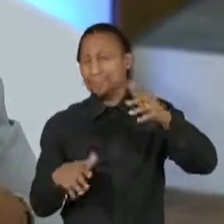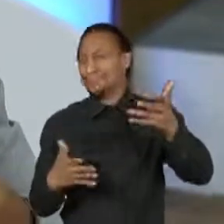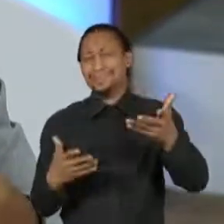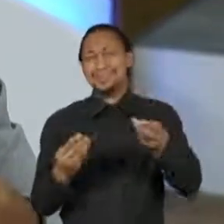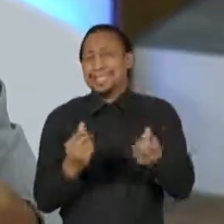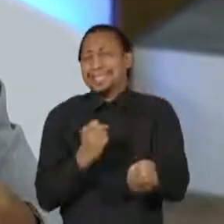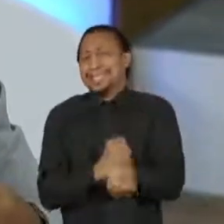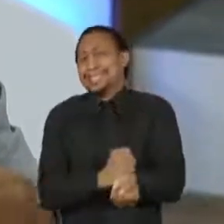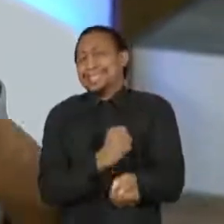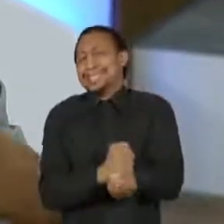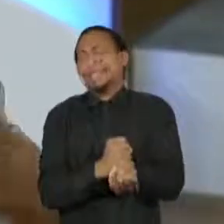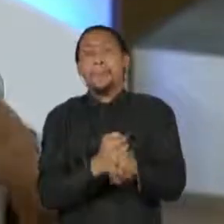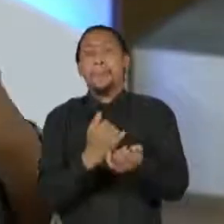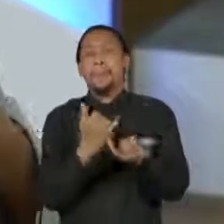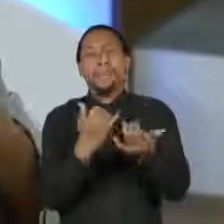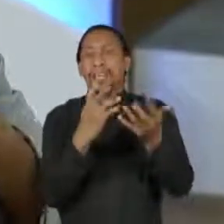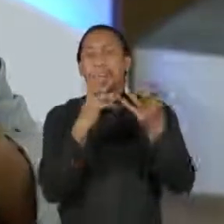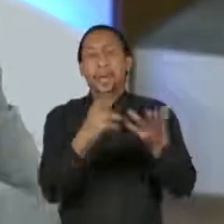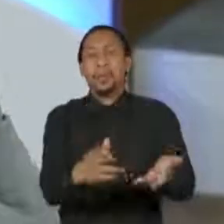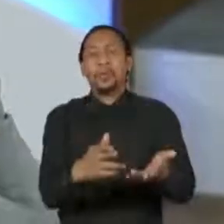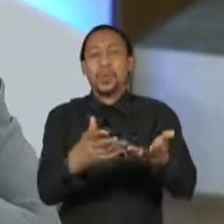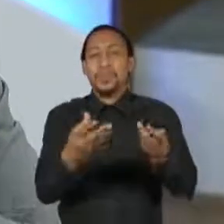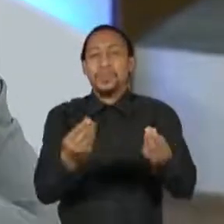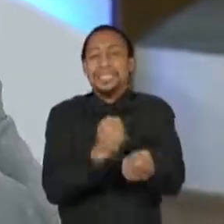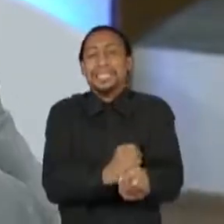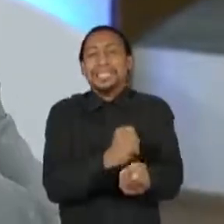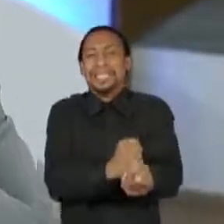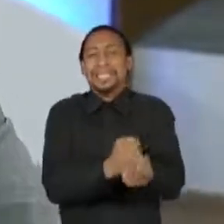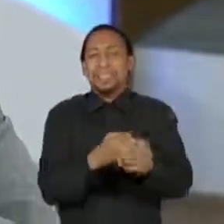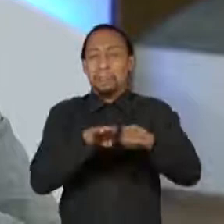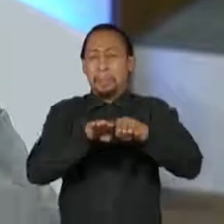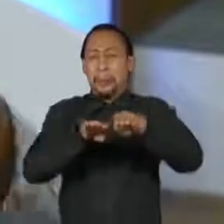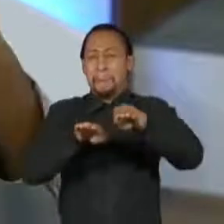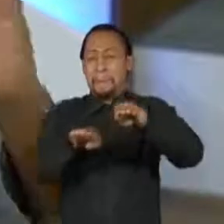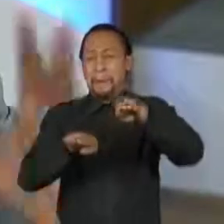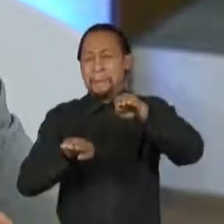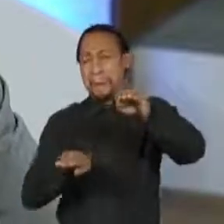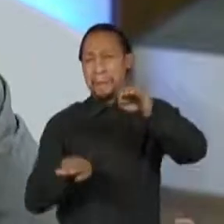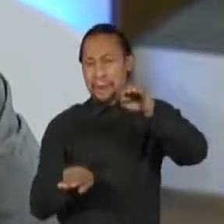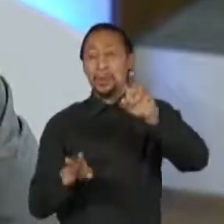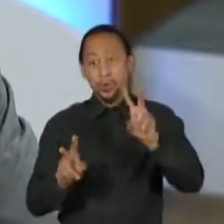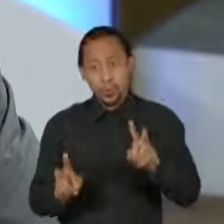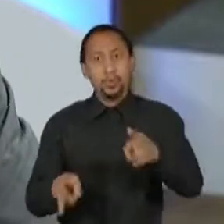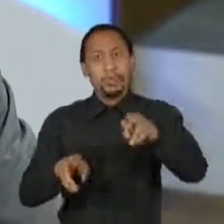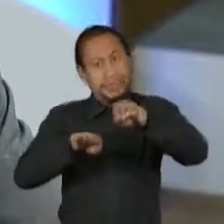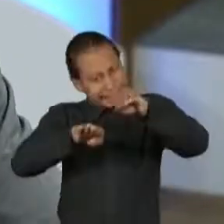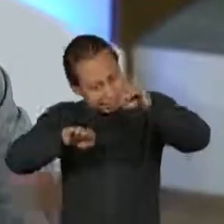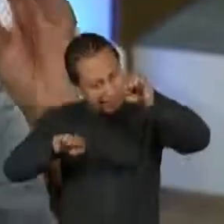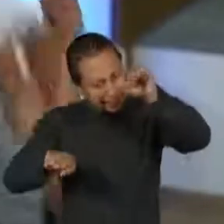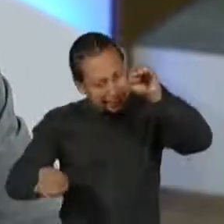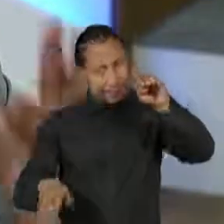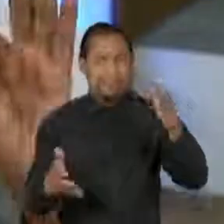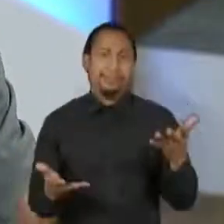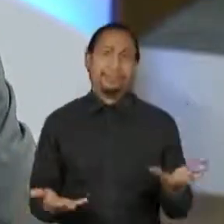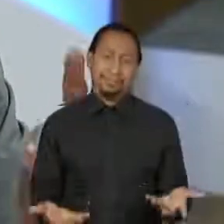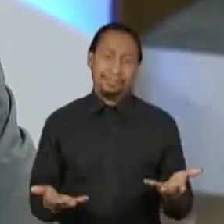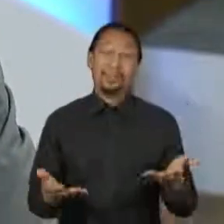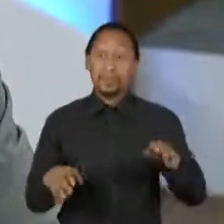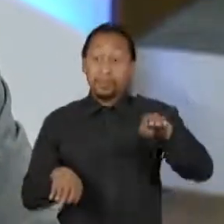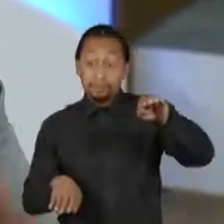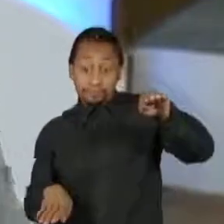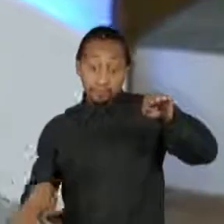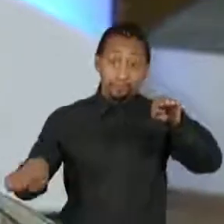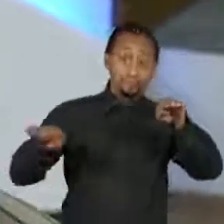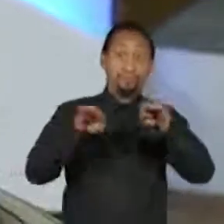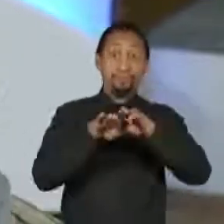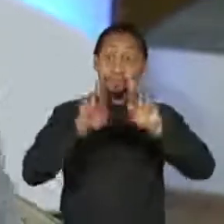se alimenta dessa desigualdade. Reduzir as desigualdades ou, simplificadamente, Ana, equidade